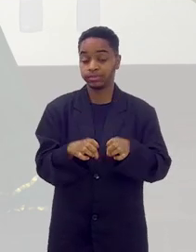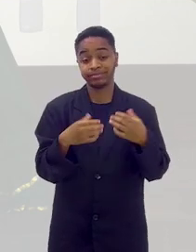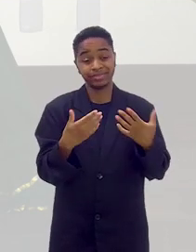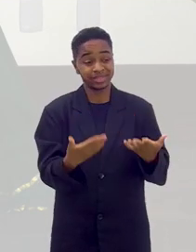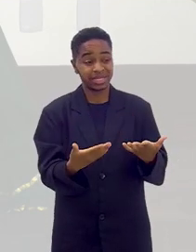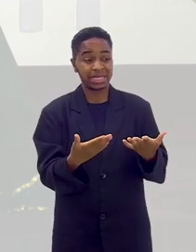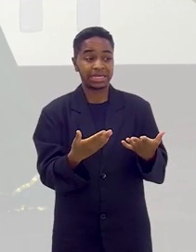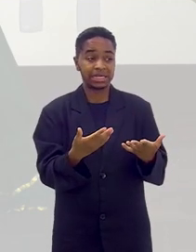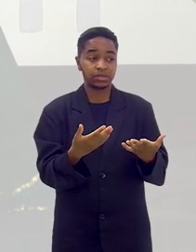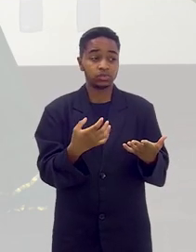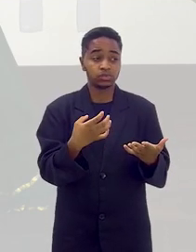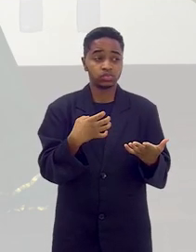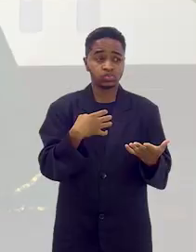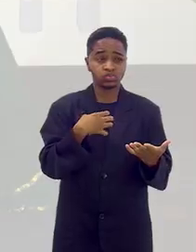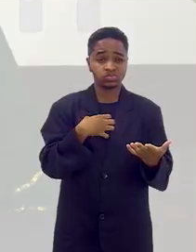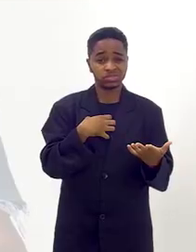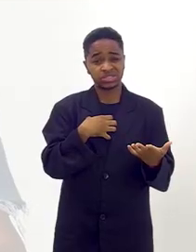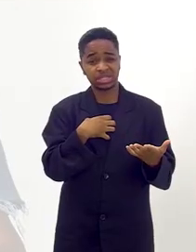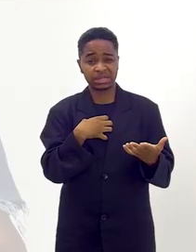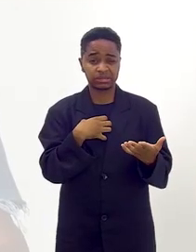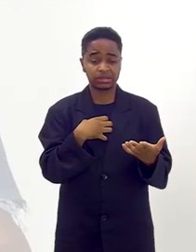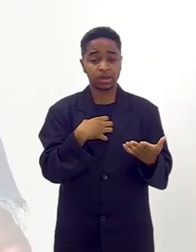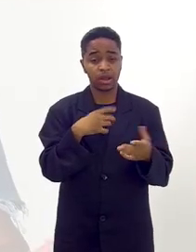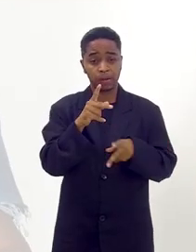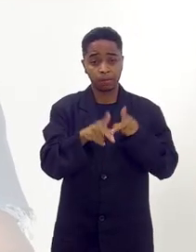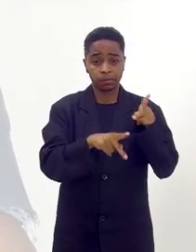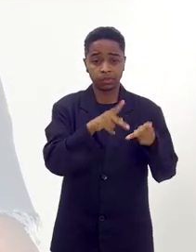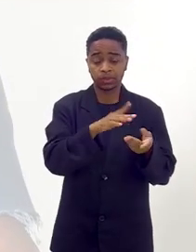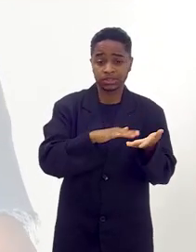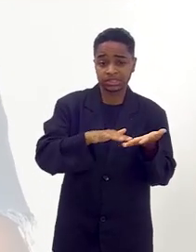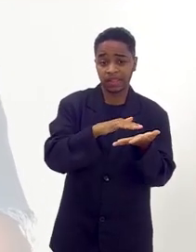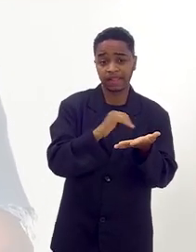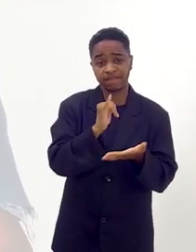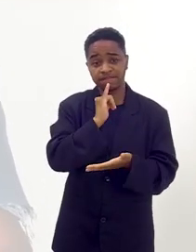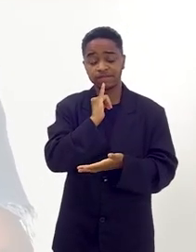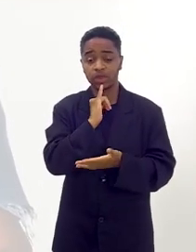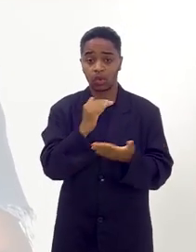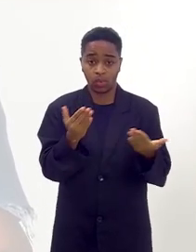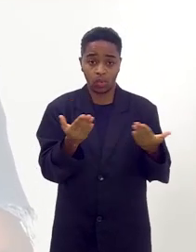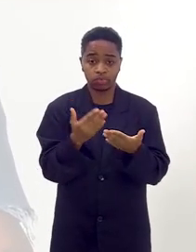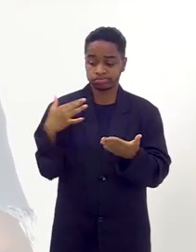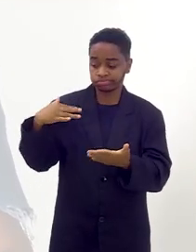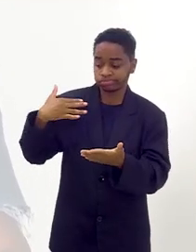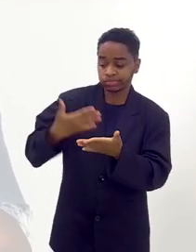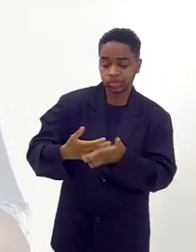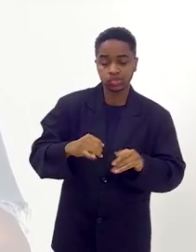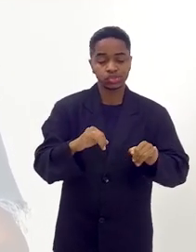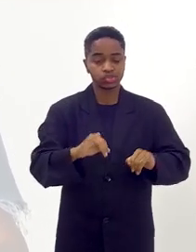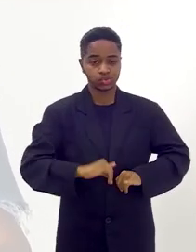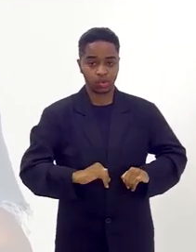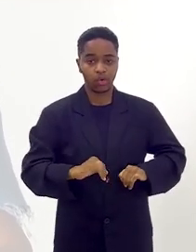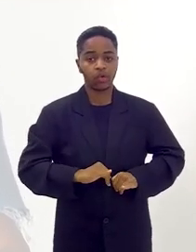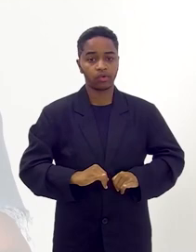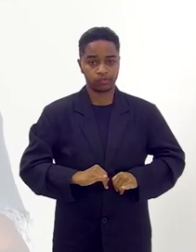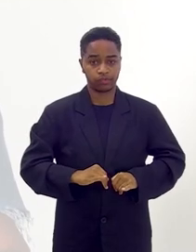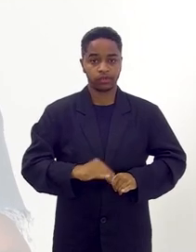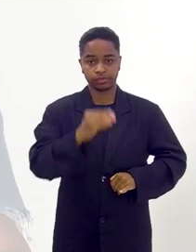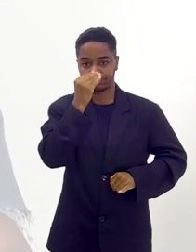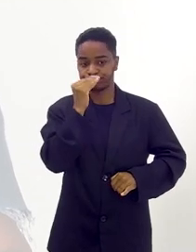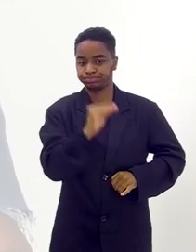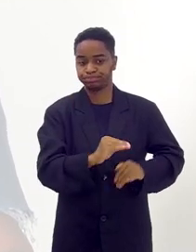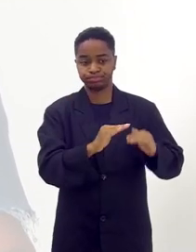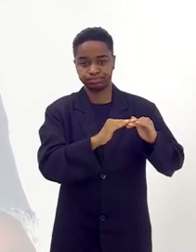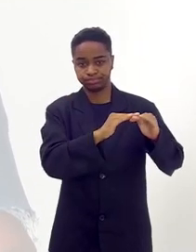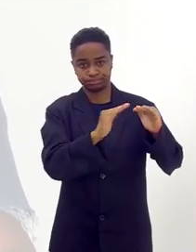Quer dizer, de uma certa forma, o povo cigano, infelizmente, ainda sofre a discriminalização.